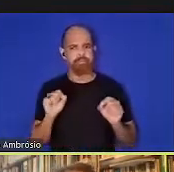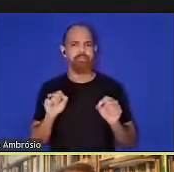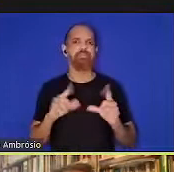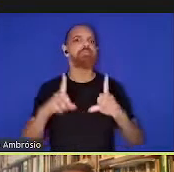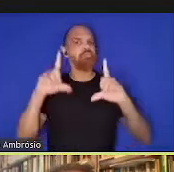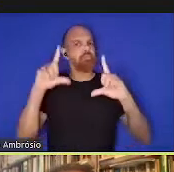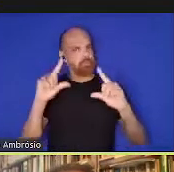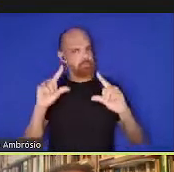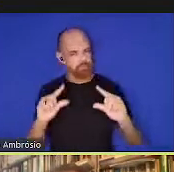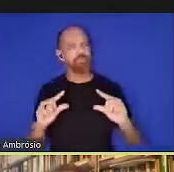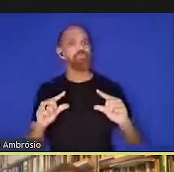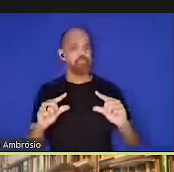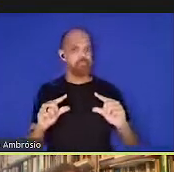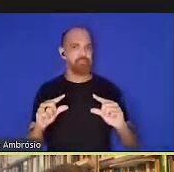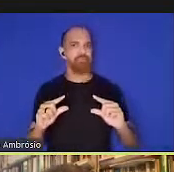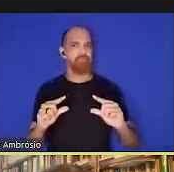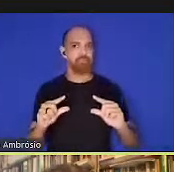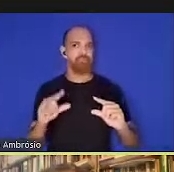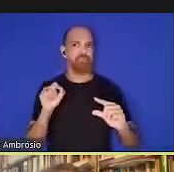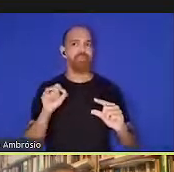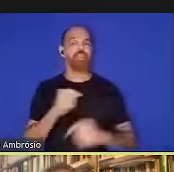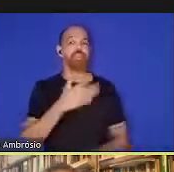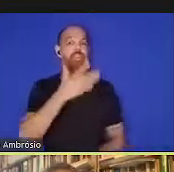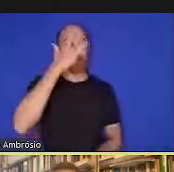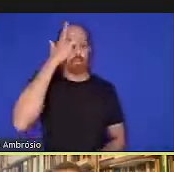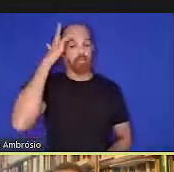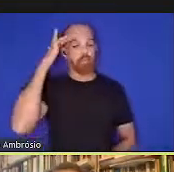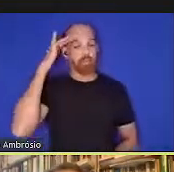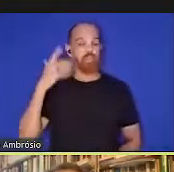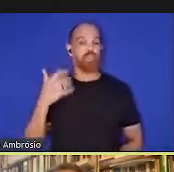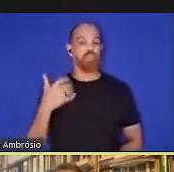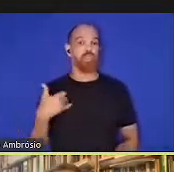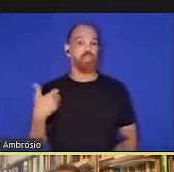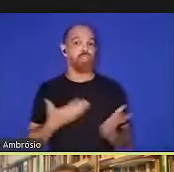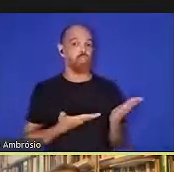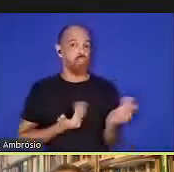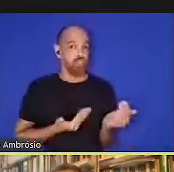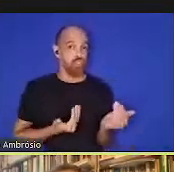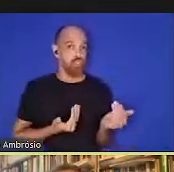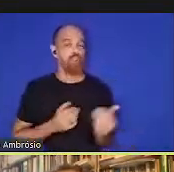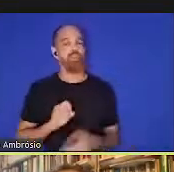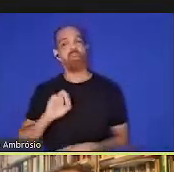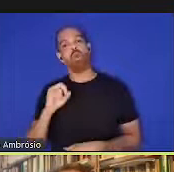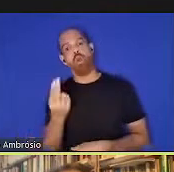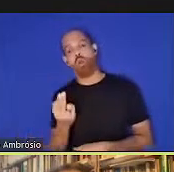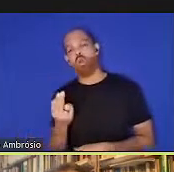significativamente com pessoas mais jovens e com comorbidades.